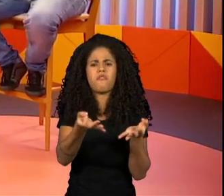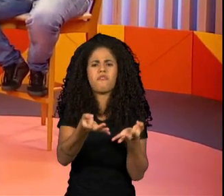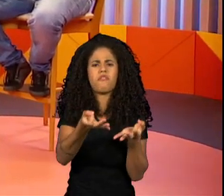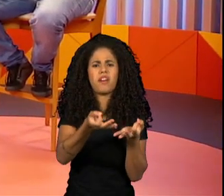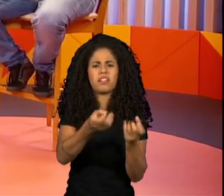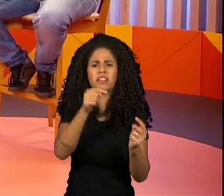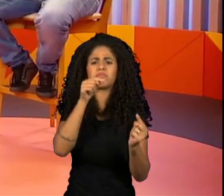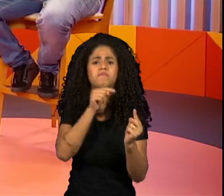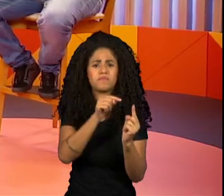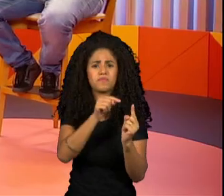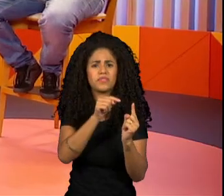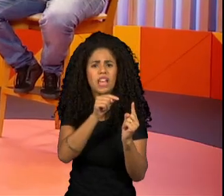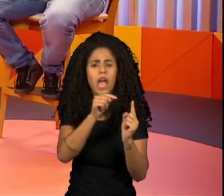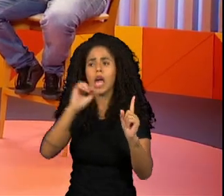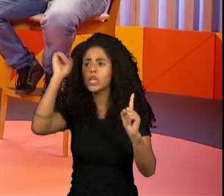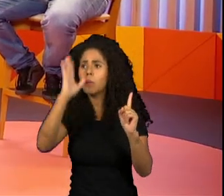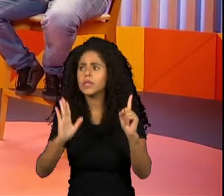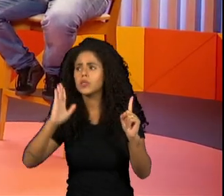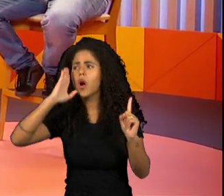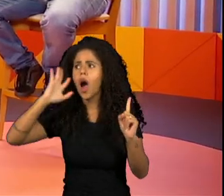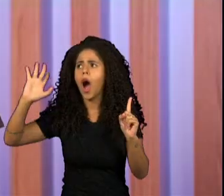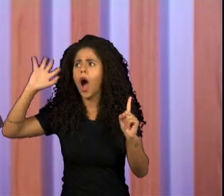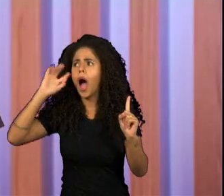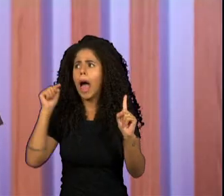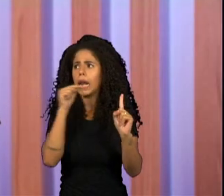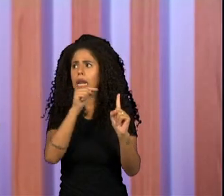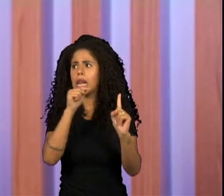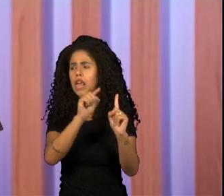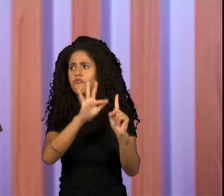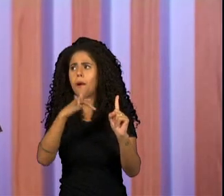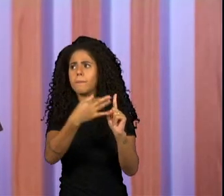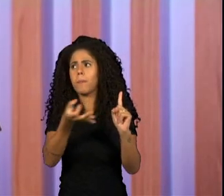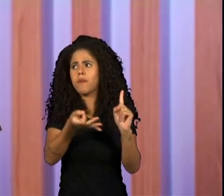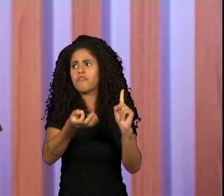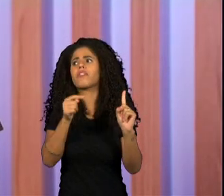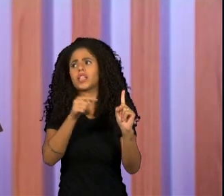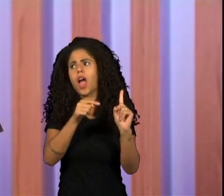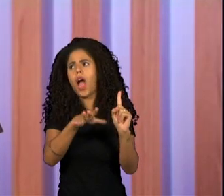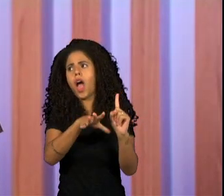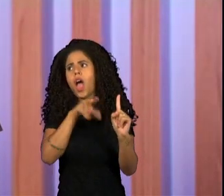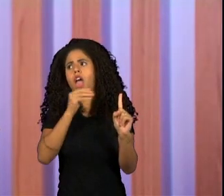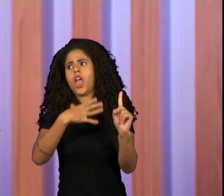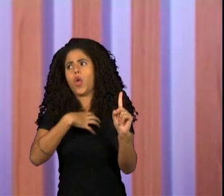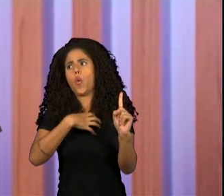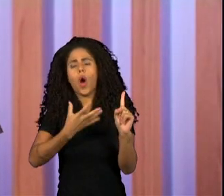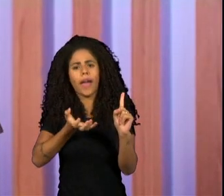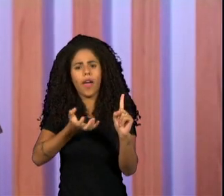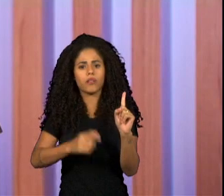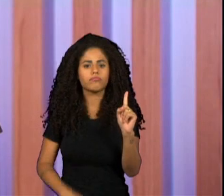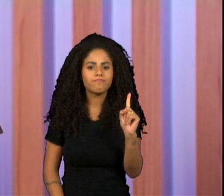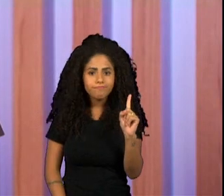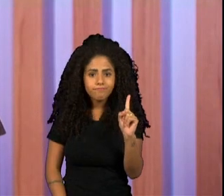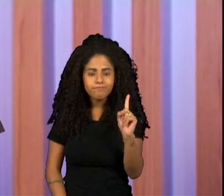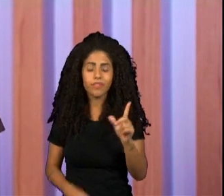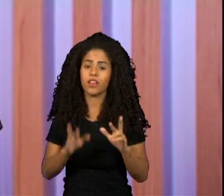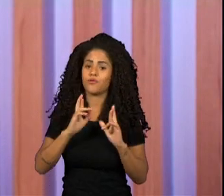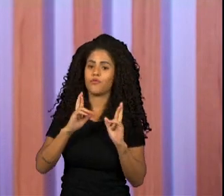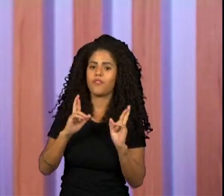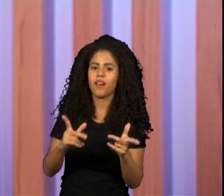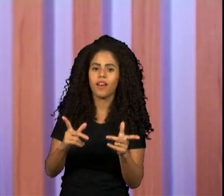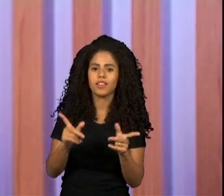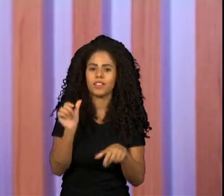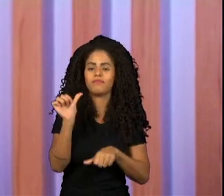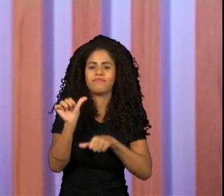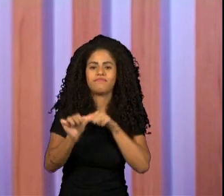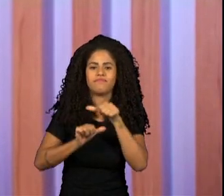perpetuou esse imaginário de família. E eu acho que, de uma maneira, a publicidade, ela tem um papel importante